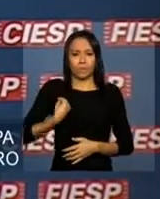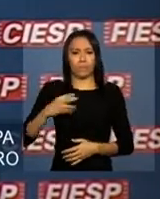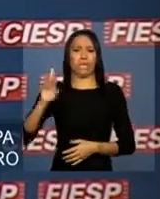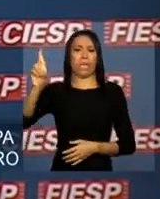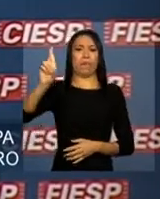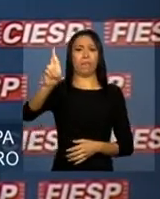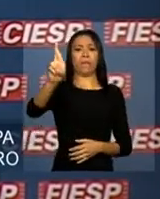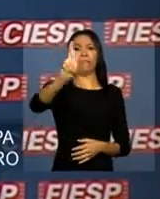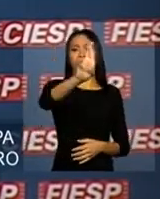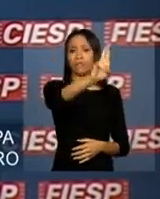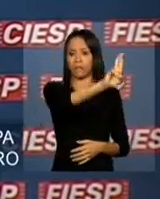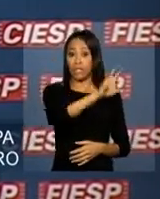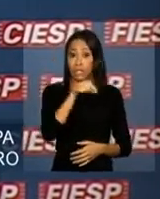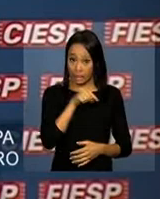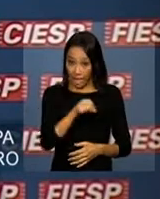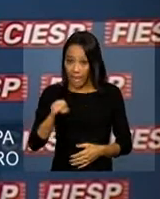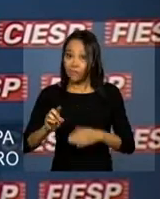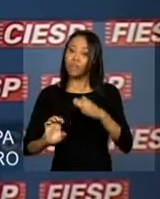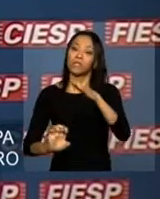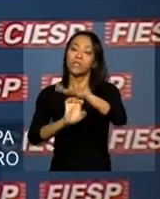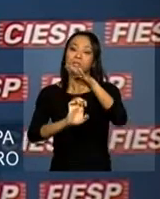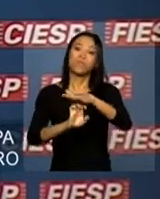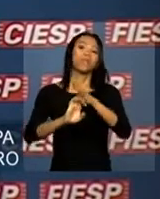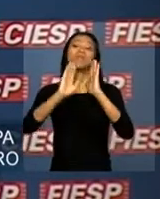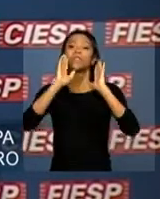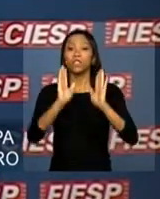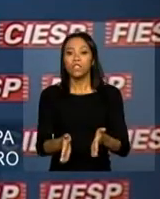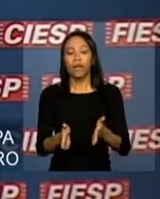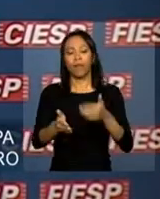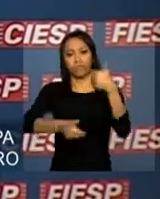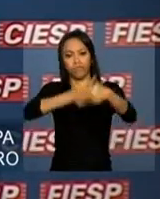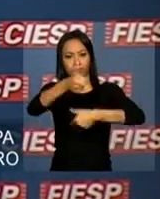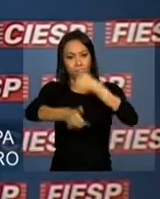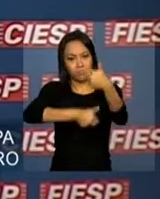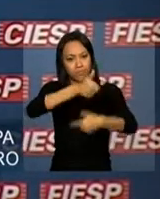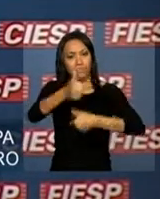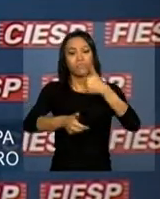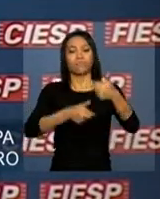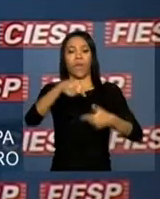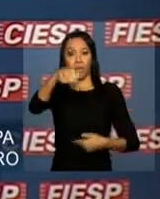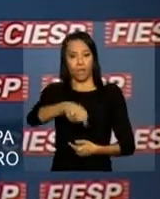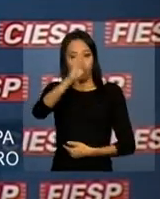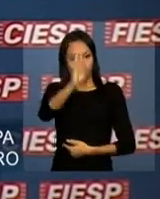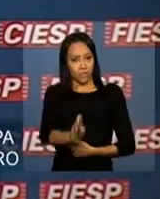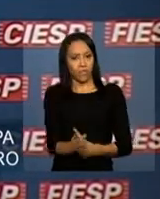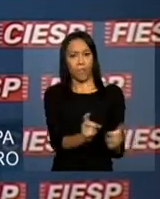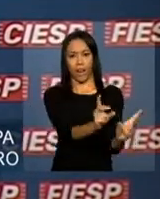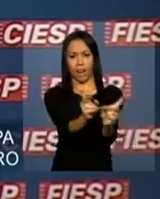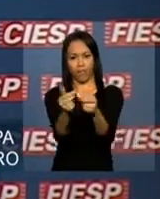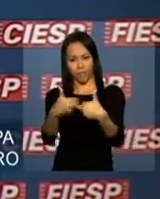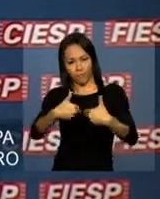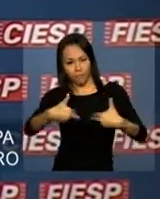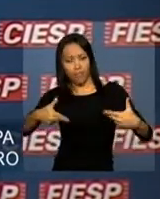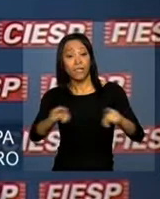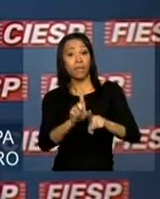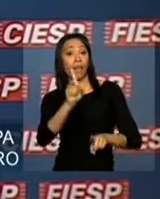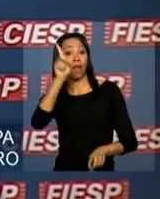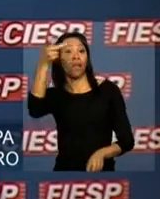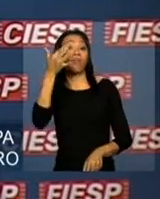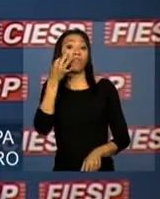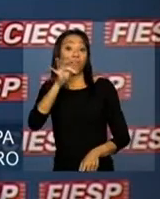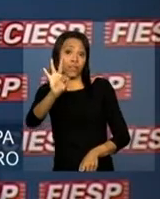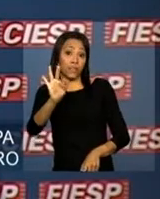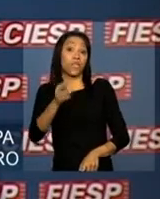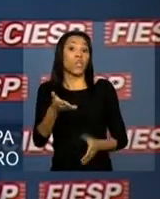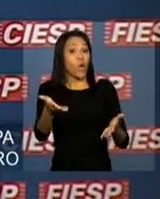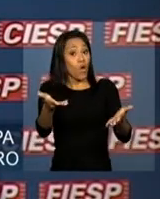dessas e de outras empresas que já atuam nos mercados brasileiros e francês para convidá-los